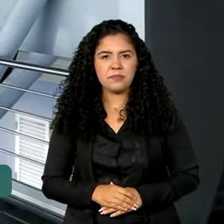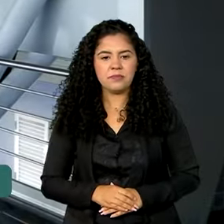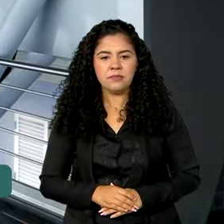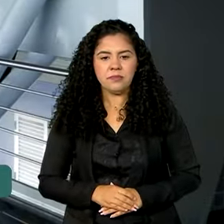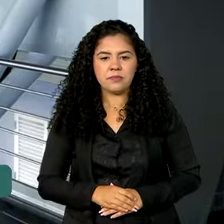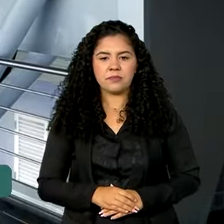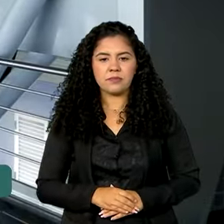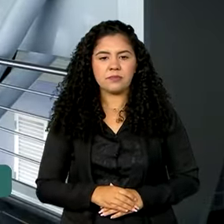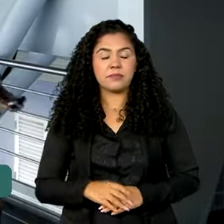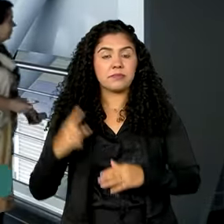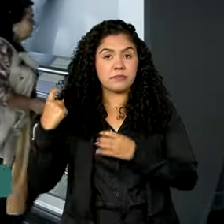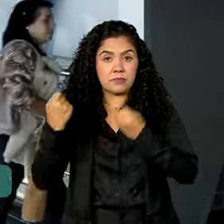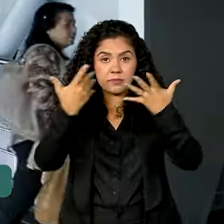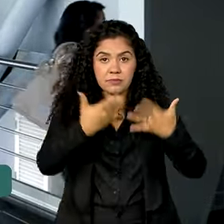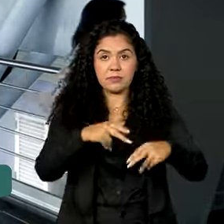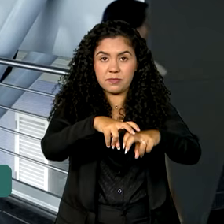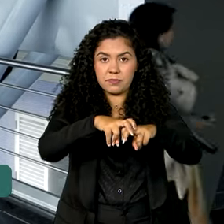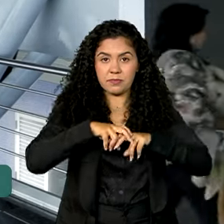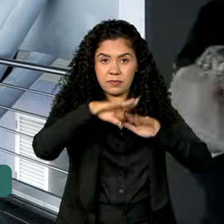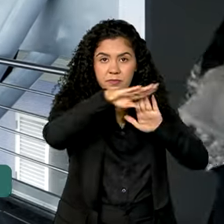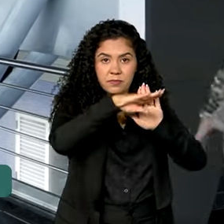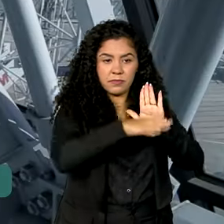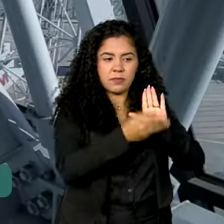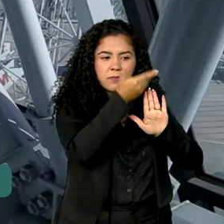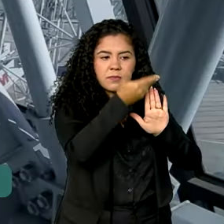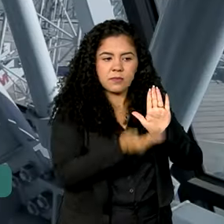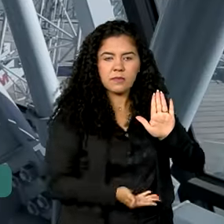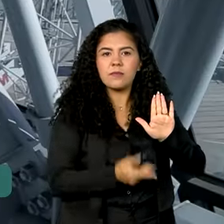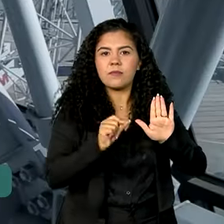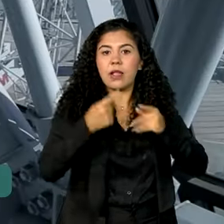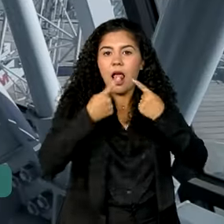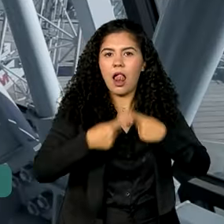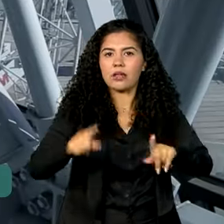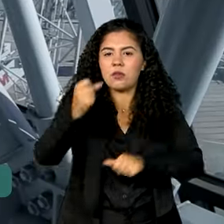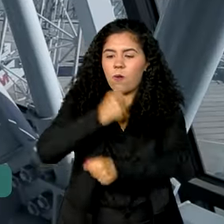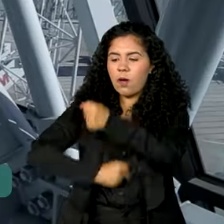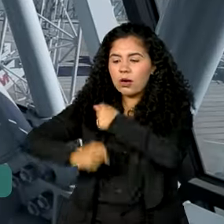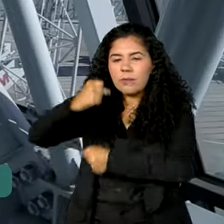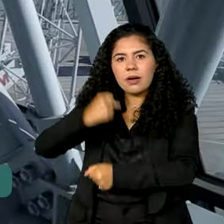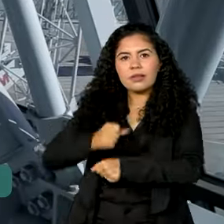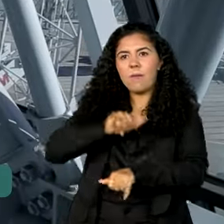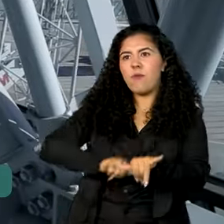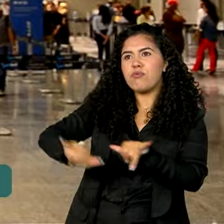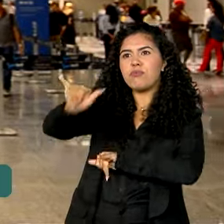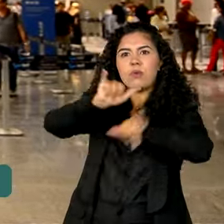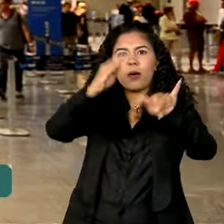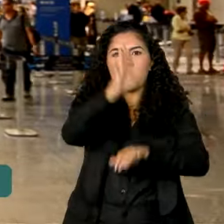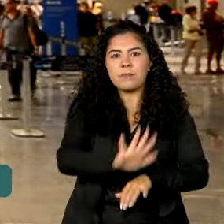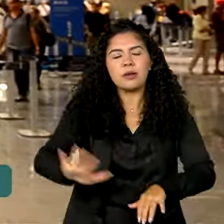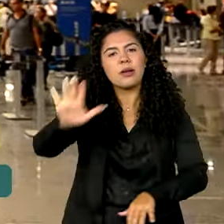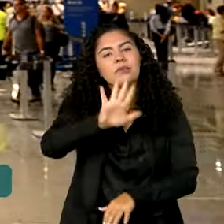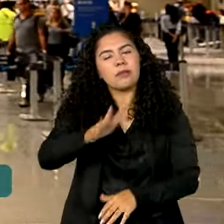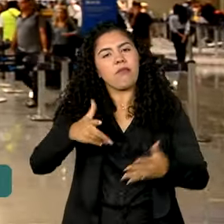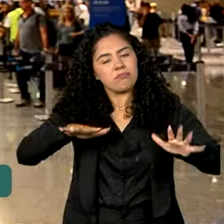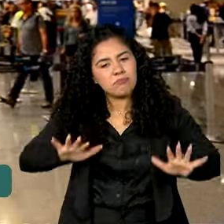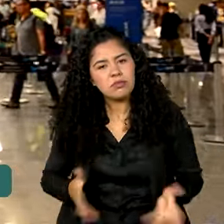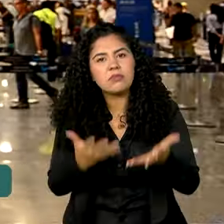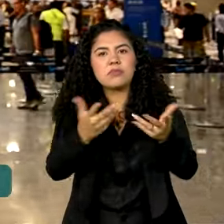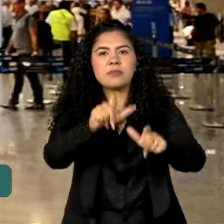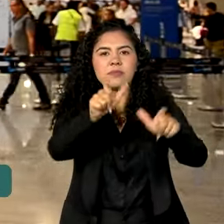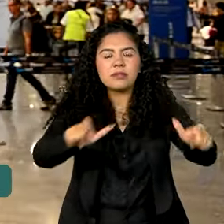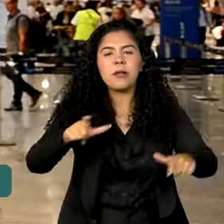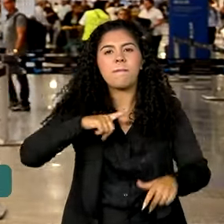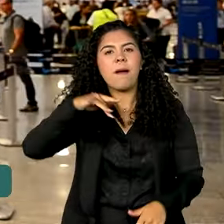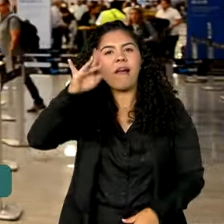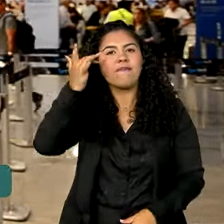Com o programa Conheça Brasil Voando, lançado no ano passado, o governo também espera incentivar e facilitar as viagens